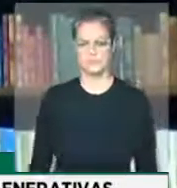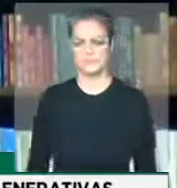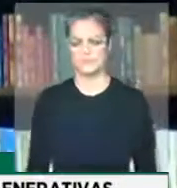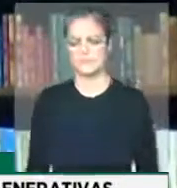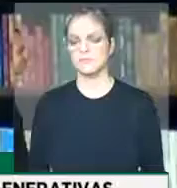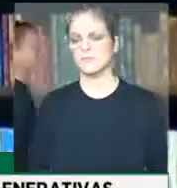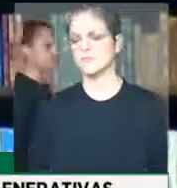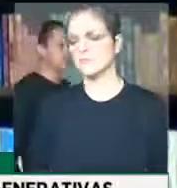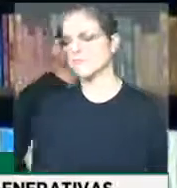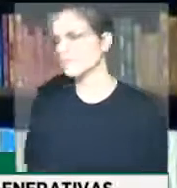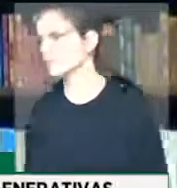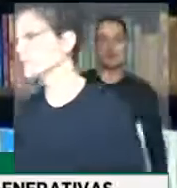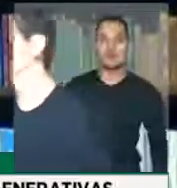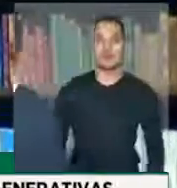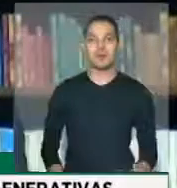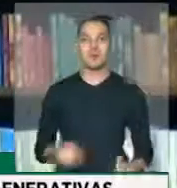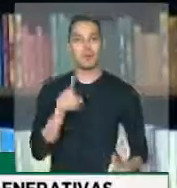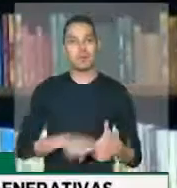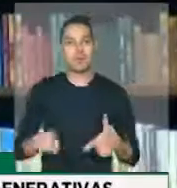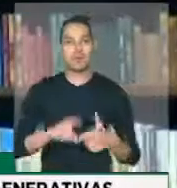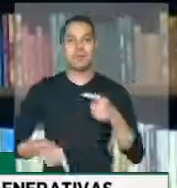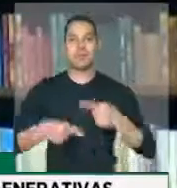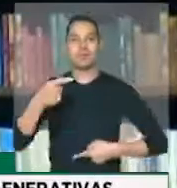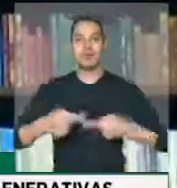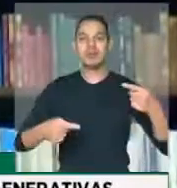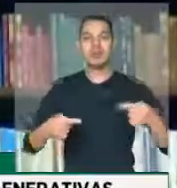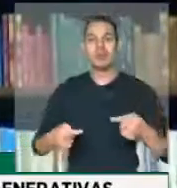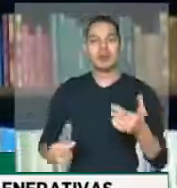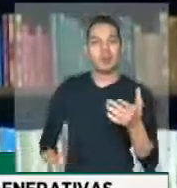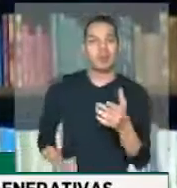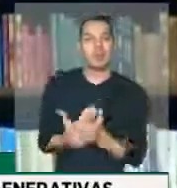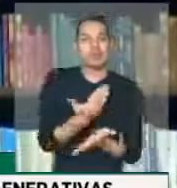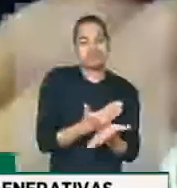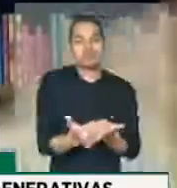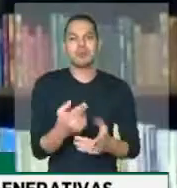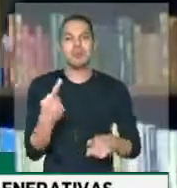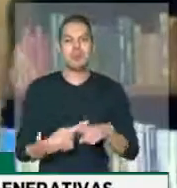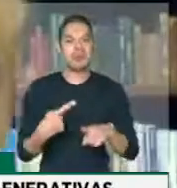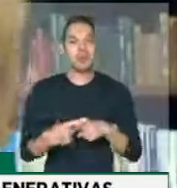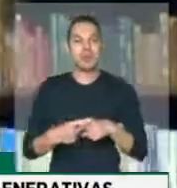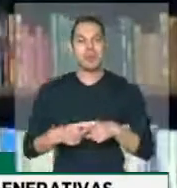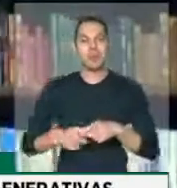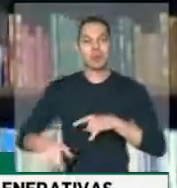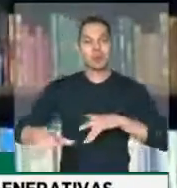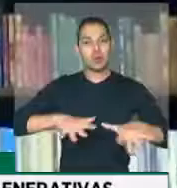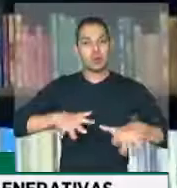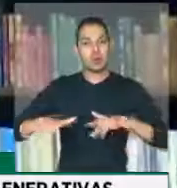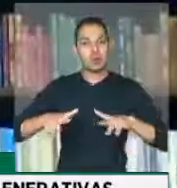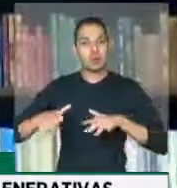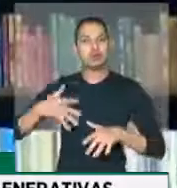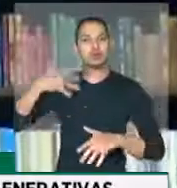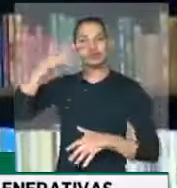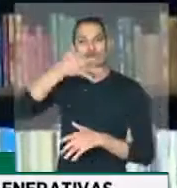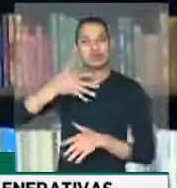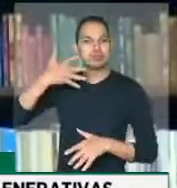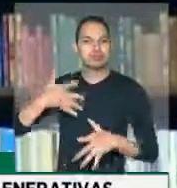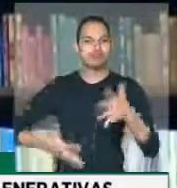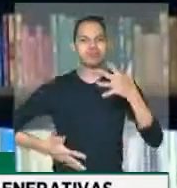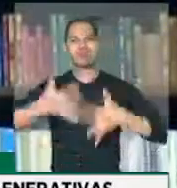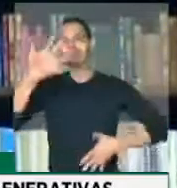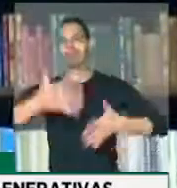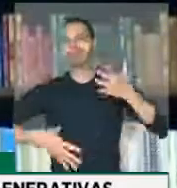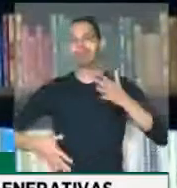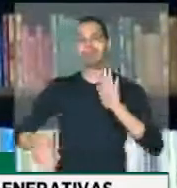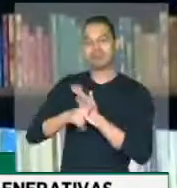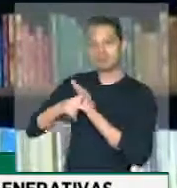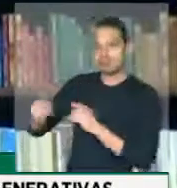tivéssemos uma crise política derivada de uma manifestação infeliz e atrapalhada do